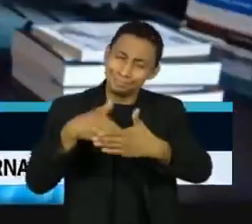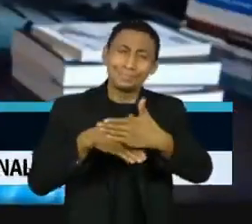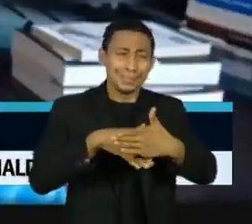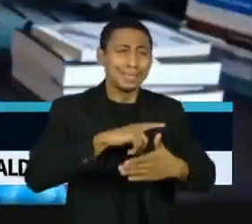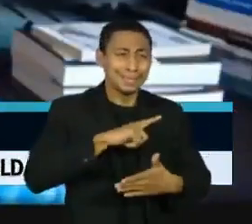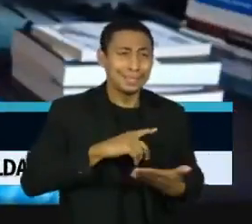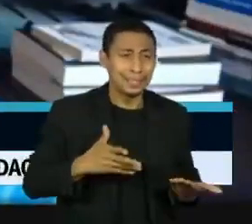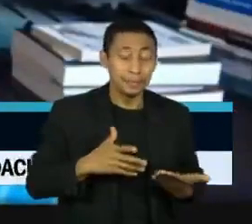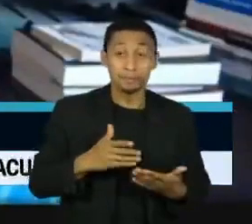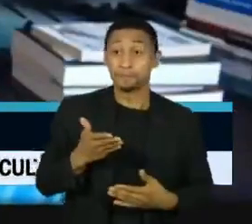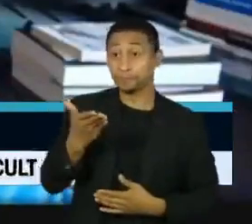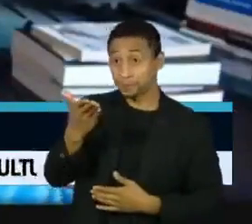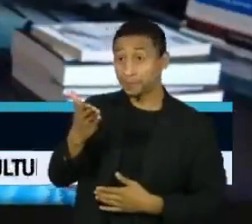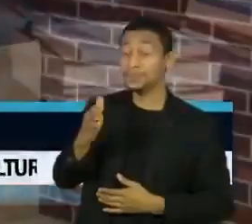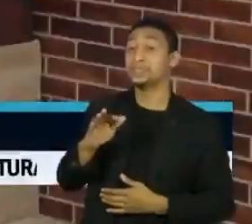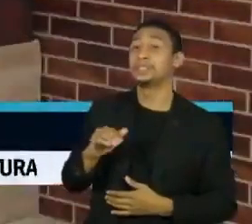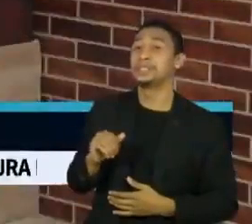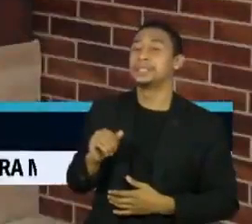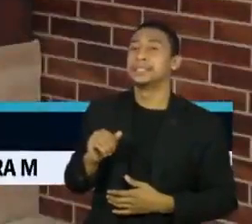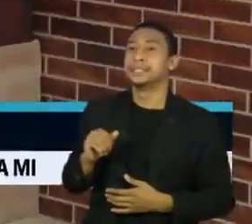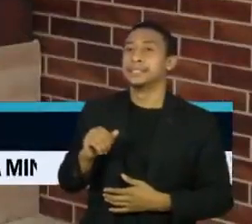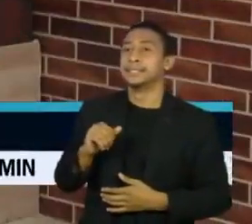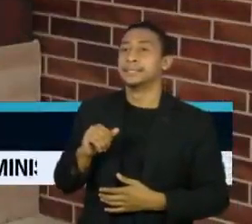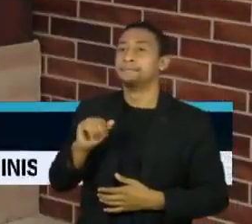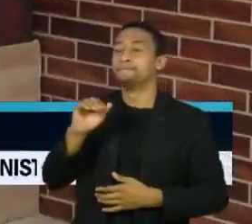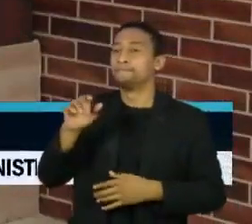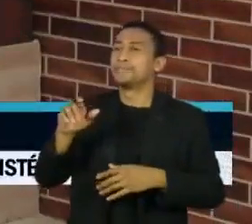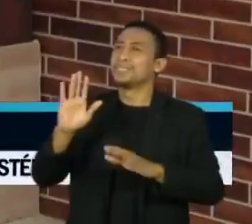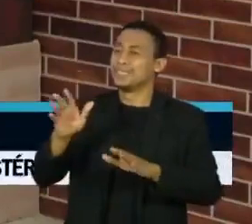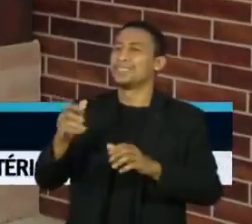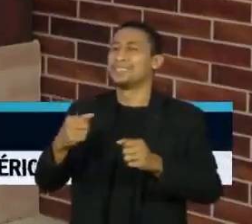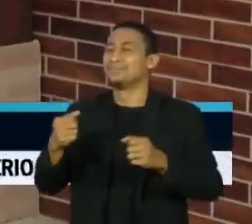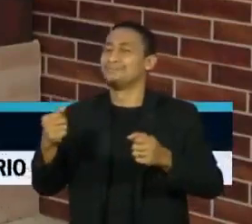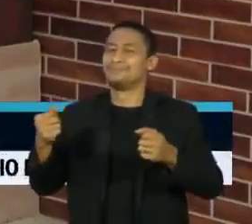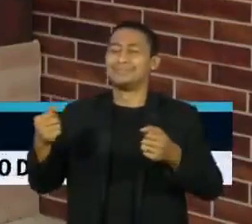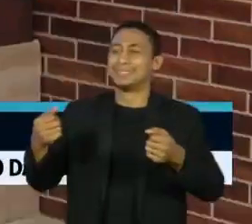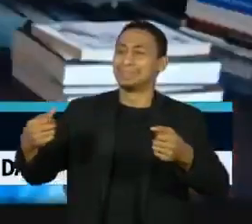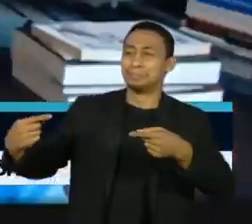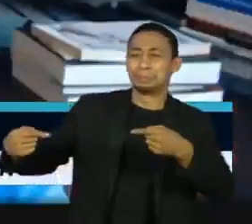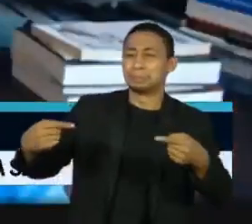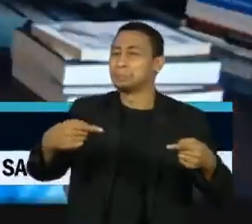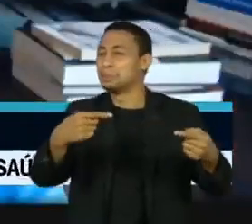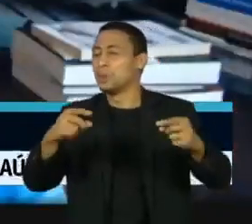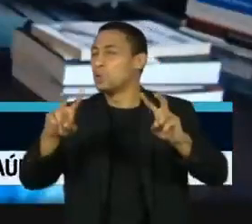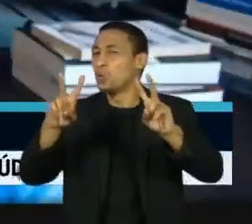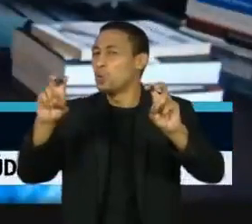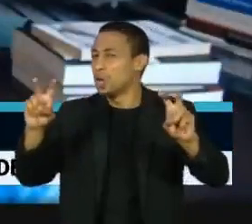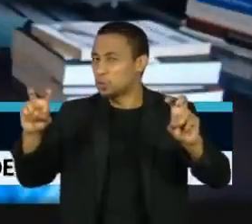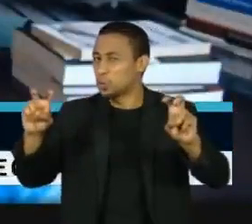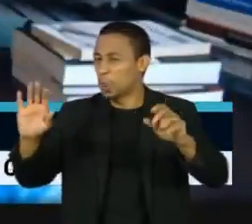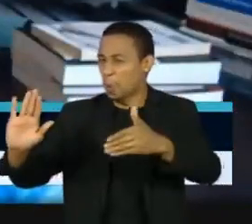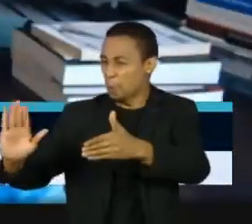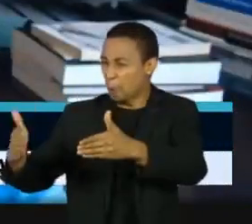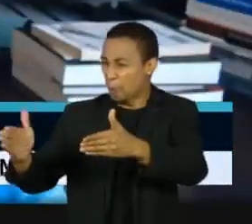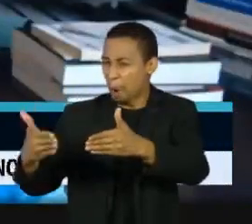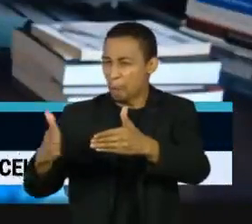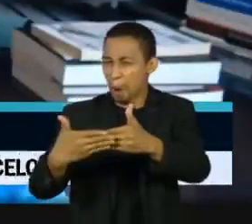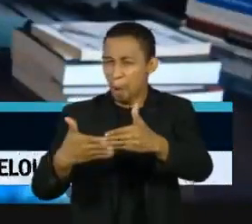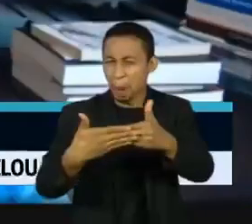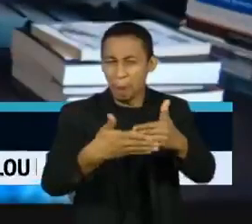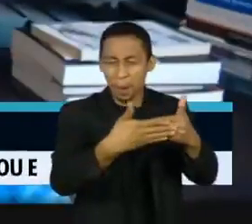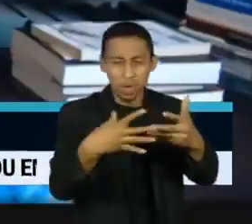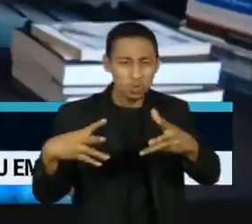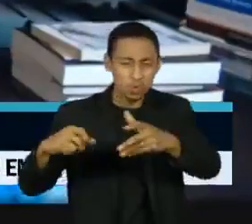Agora, presidente, muito se discute sobre se ter um lockdown nacional neste momento. O senhor é a favor disso ou contra?